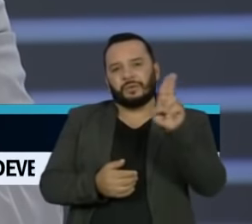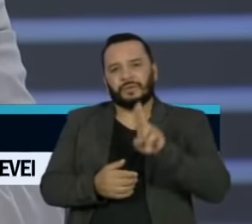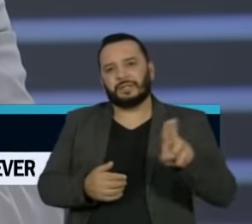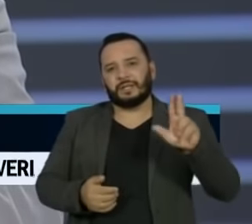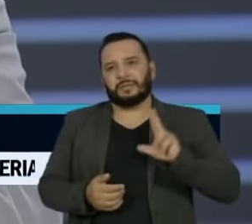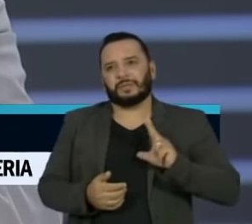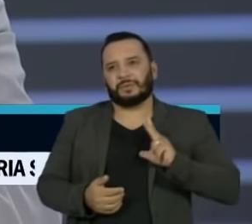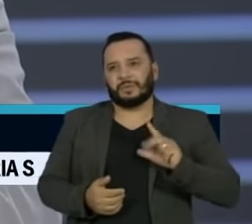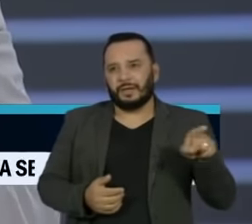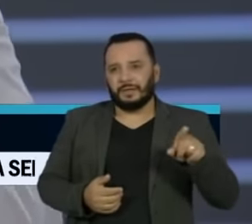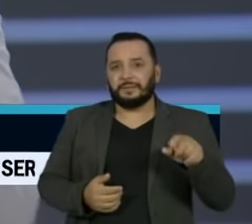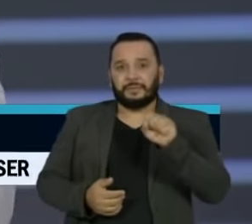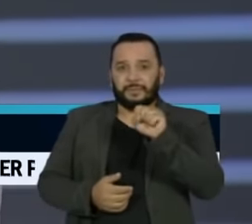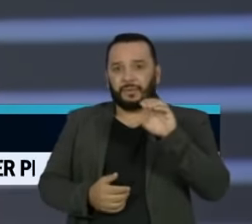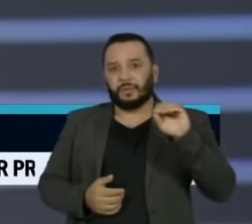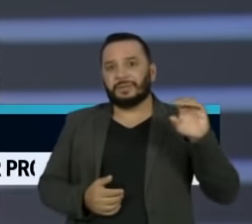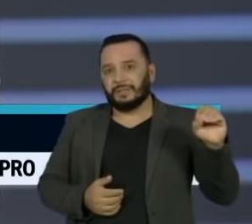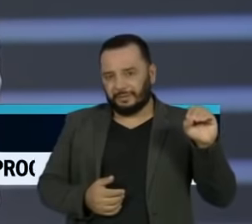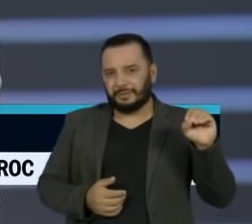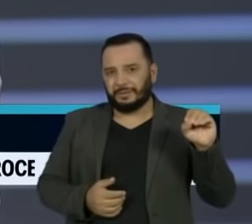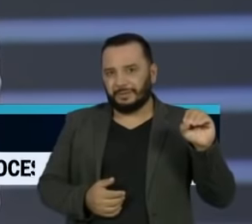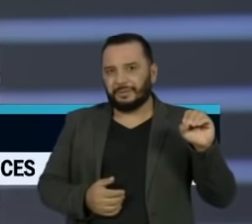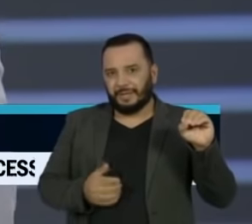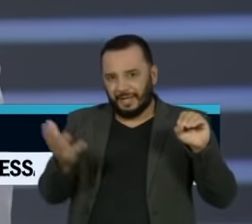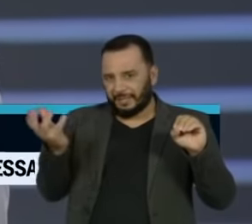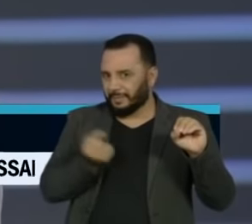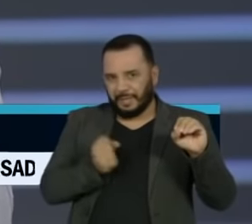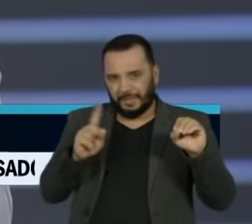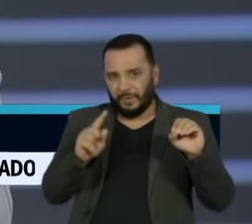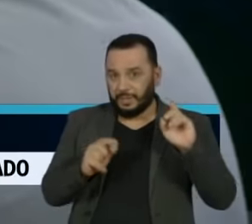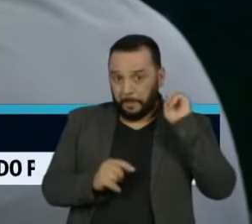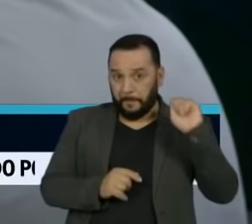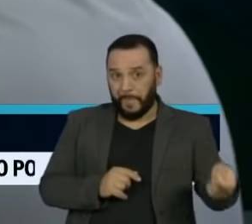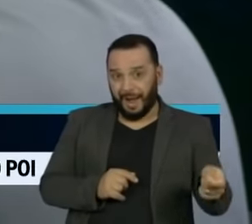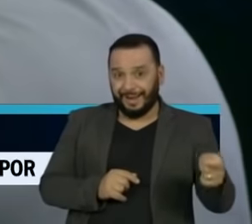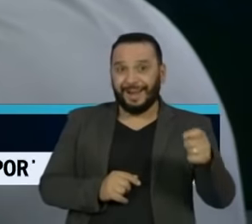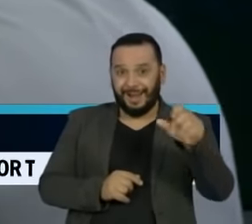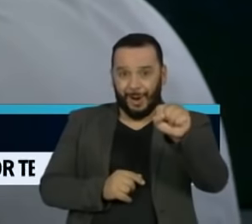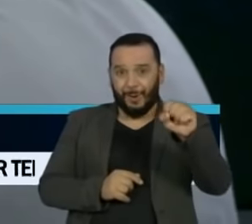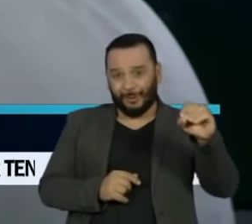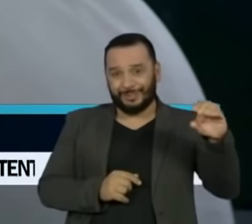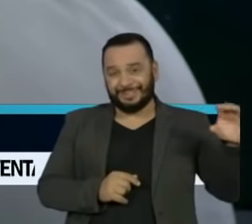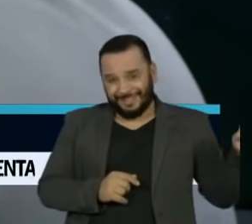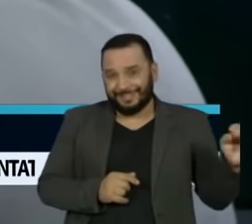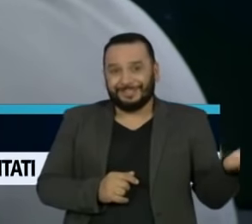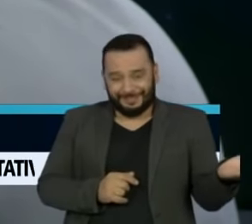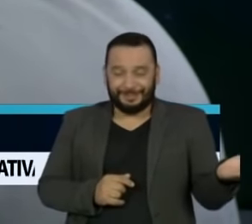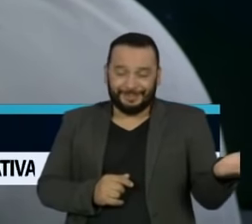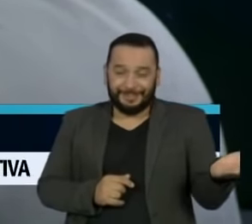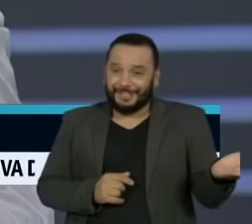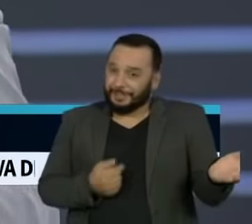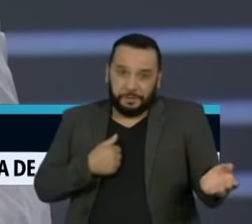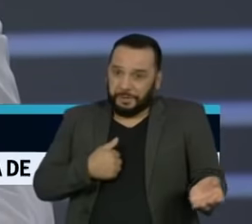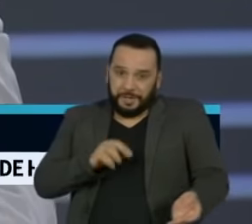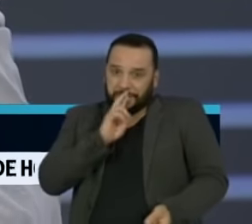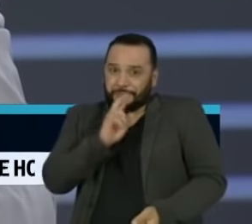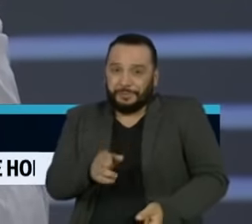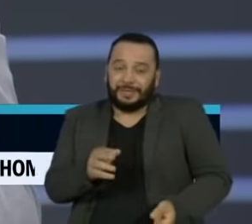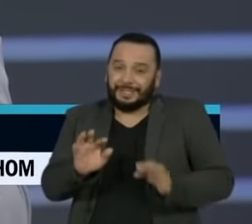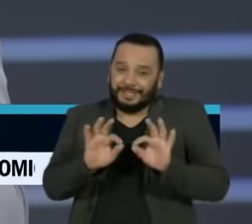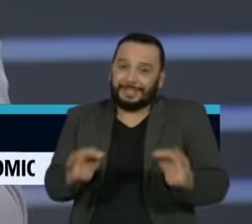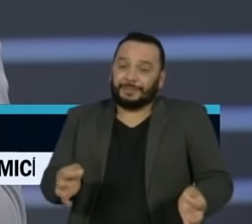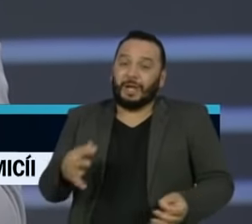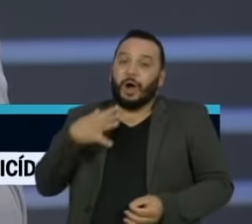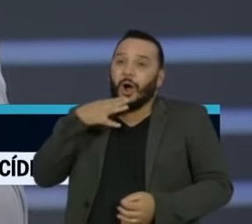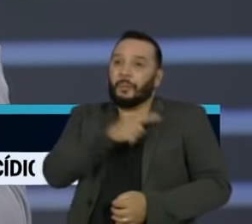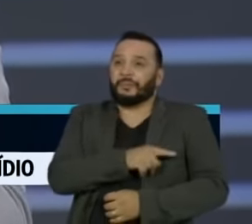invés de receber R$ 800,00, teriam que pagar R 800,00 ganhando R.000,00. Então, a resposta é muito simples. É óbvio que se